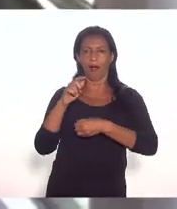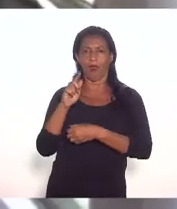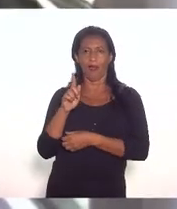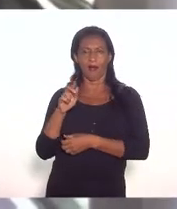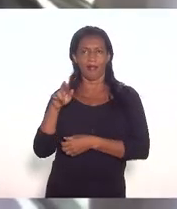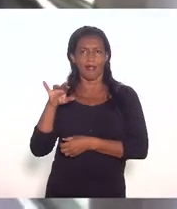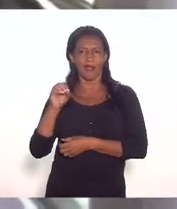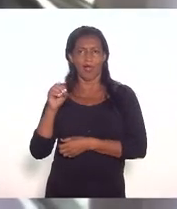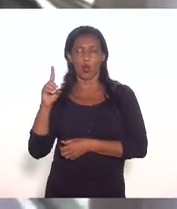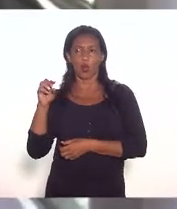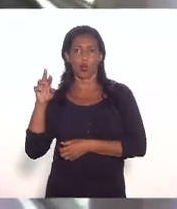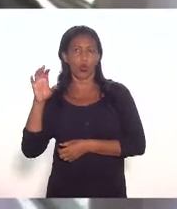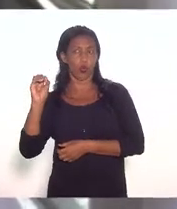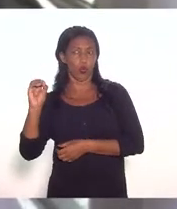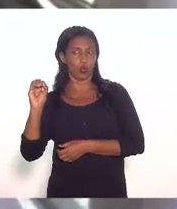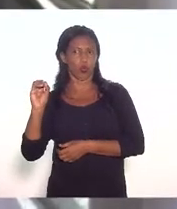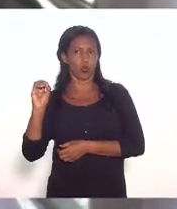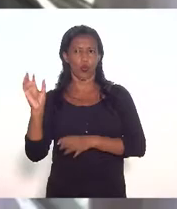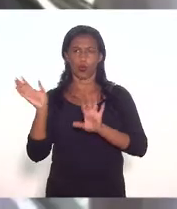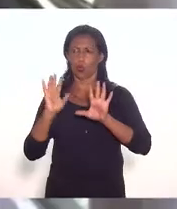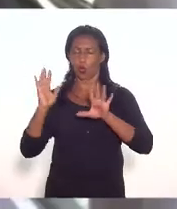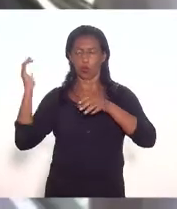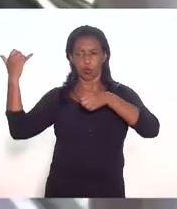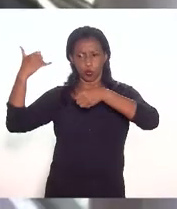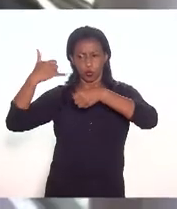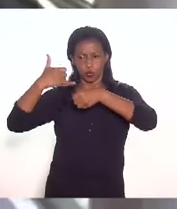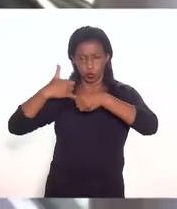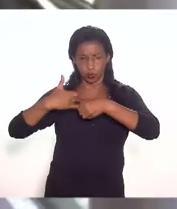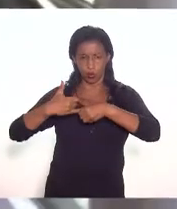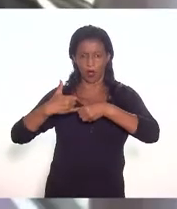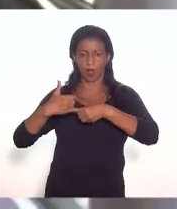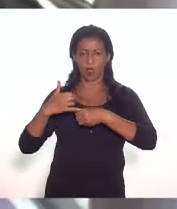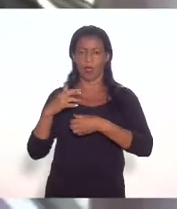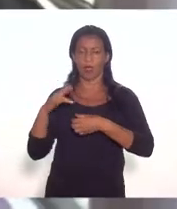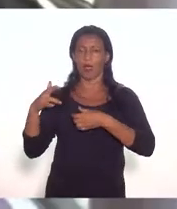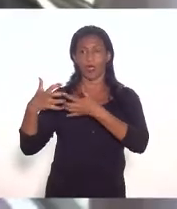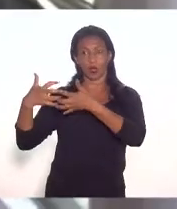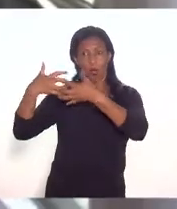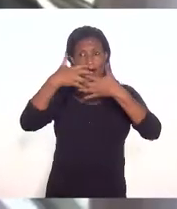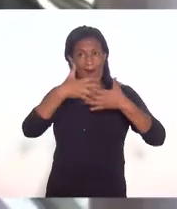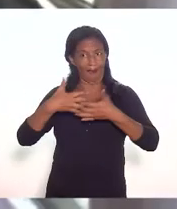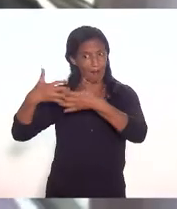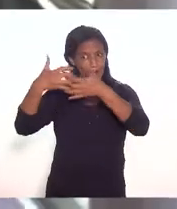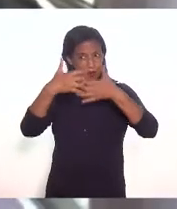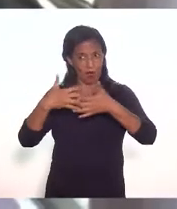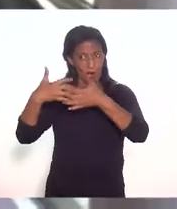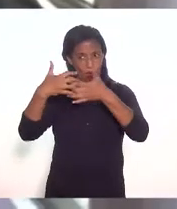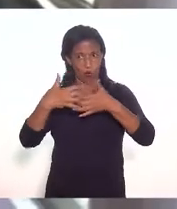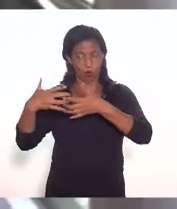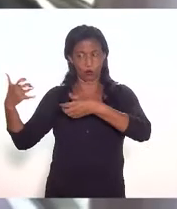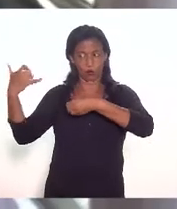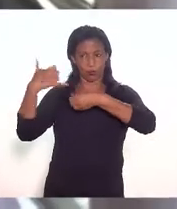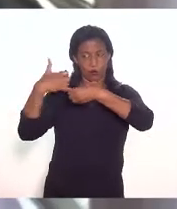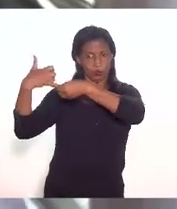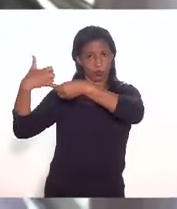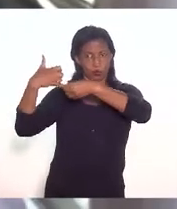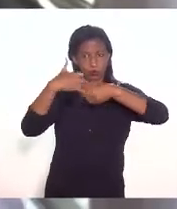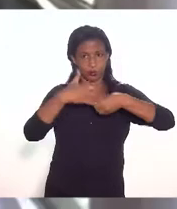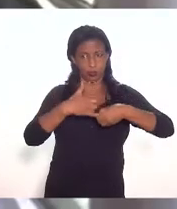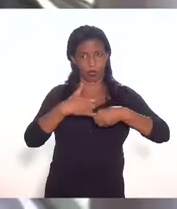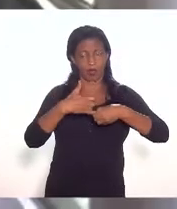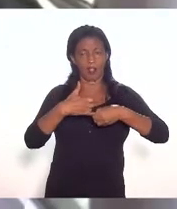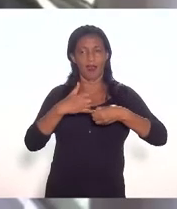do Galeão então todo abastecimento aqui é feito sobre rodas através do caminhão só fazendo esse adeiro e eu passo a palavra